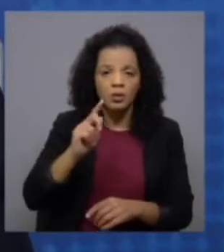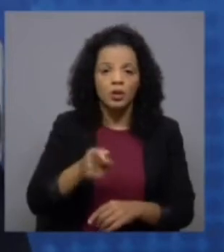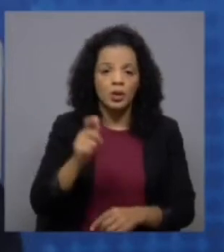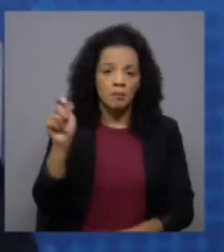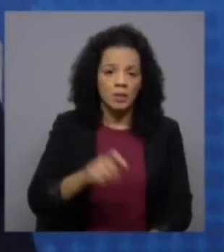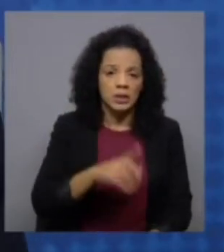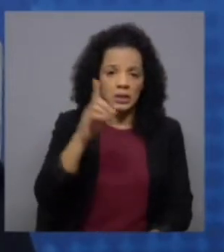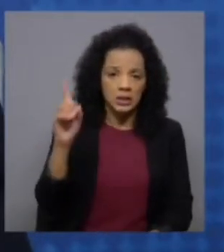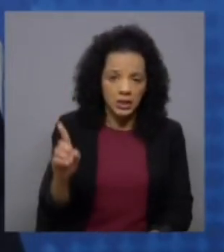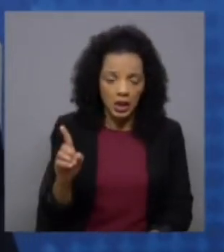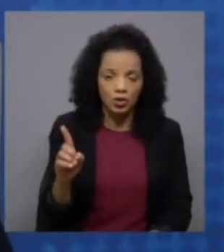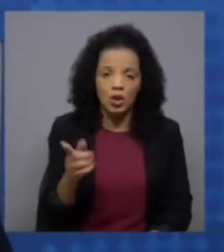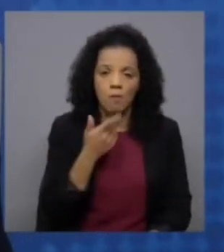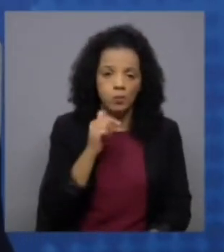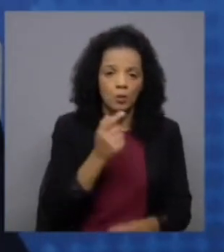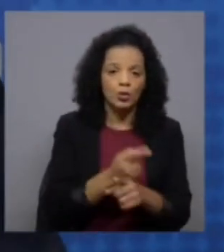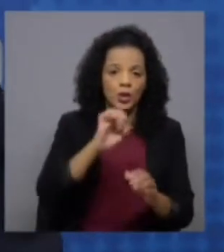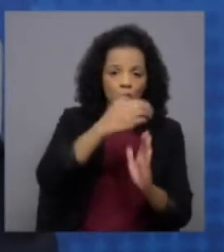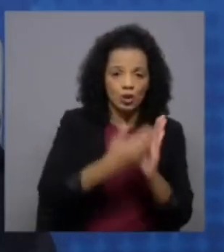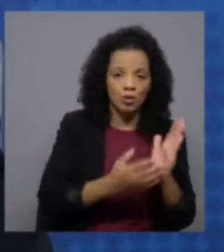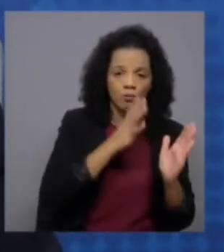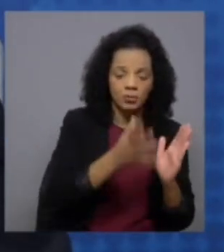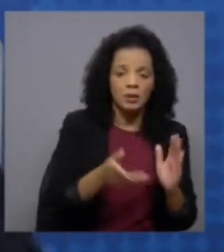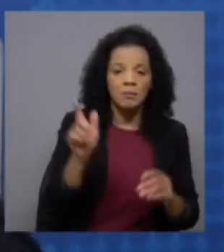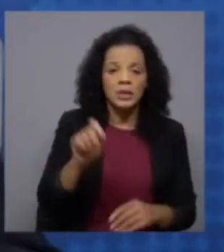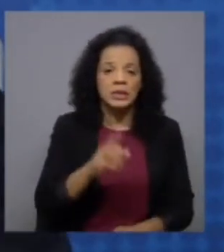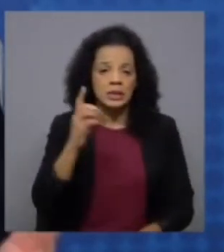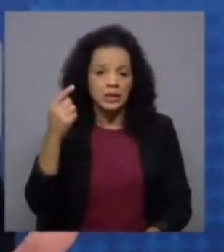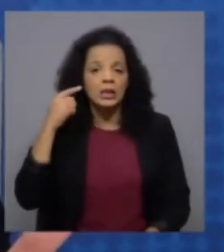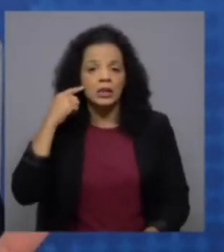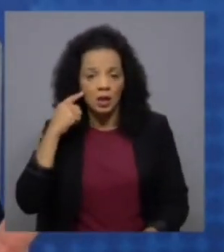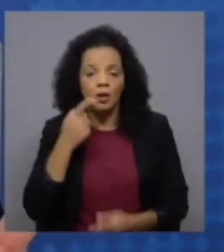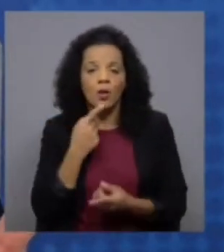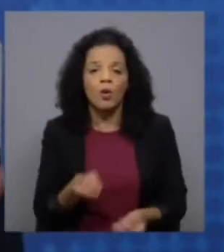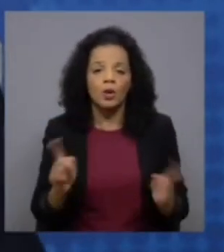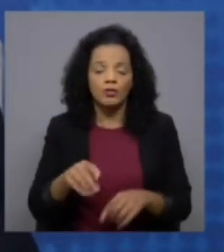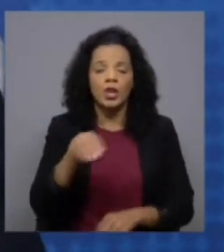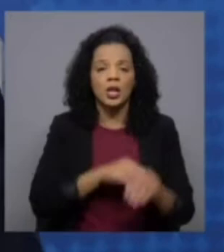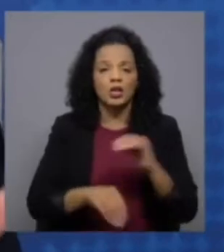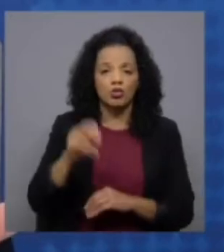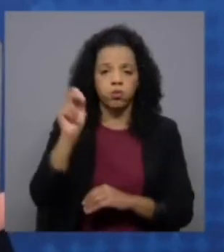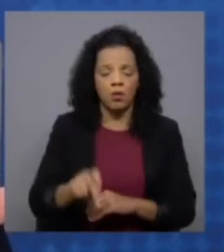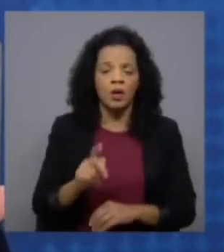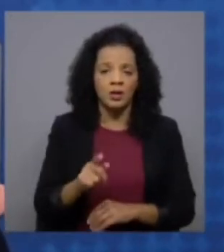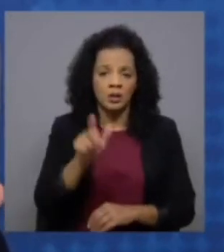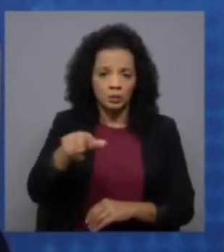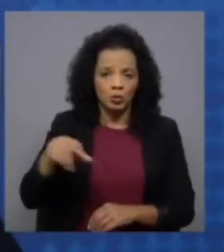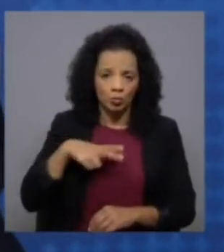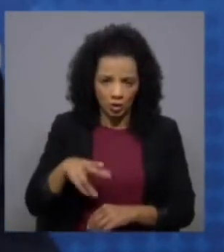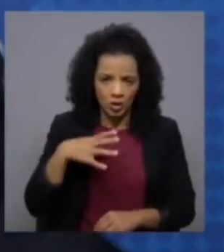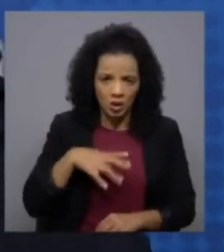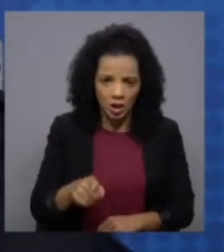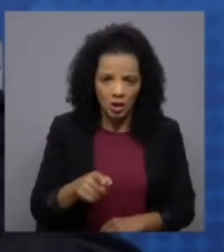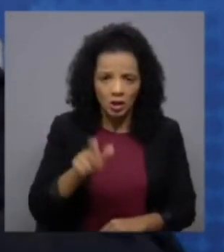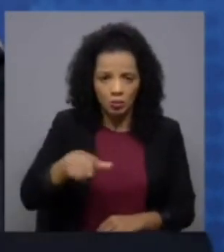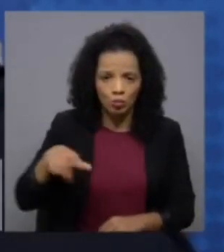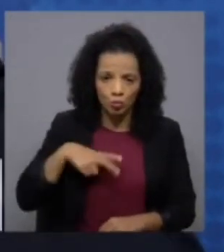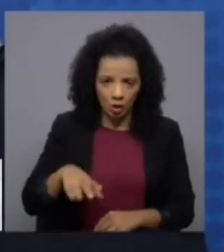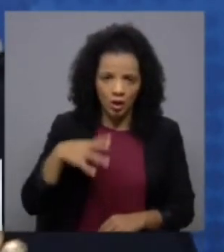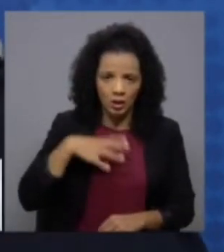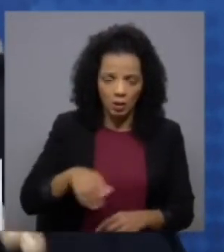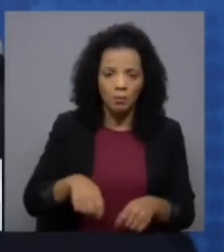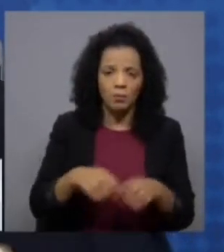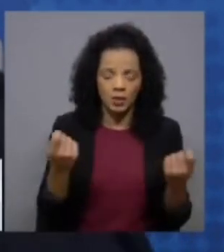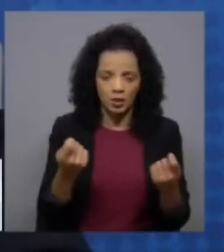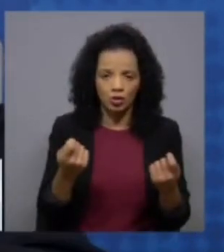meses nos primeiros seis meses não pode porque a Constituição não permite passado seis meses estamos outra vez na iminência de eleições é isto que os portugueses querem os portugueses querem que os